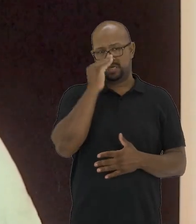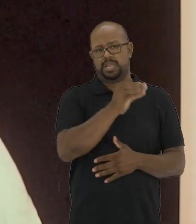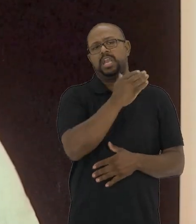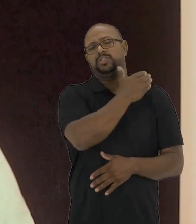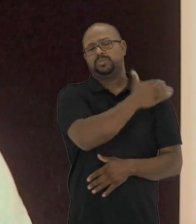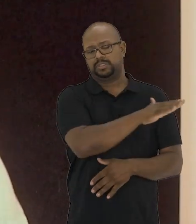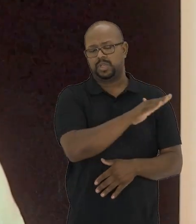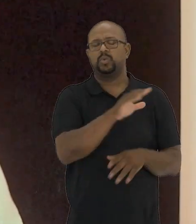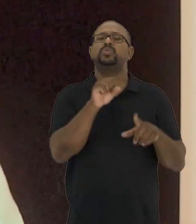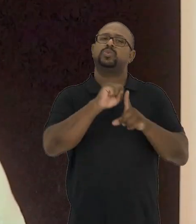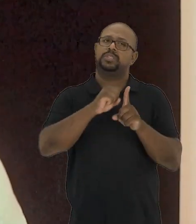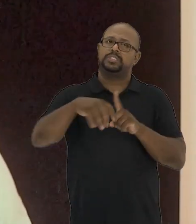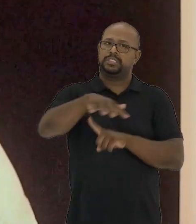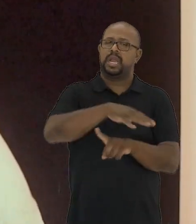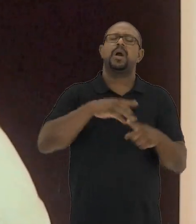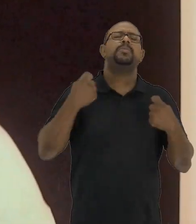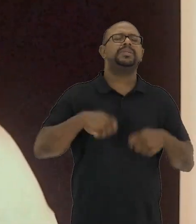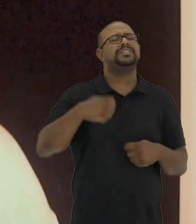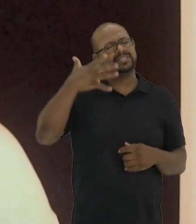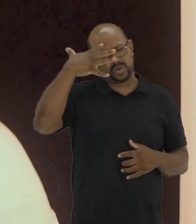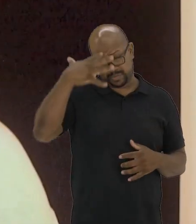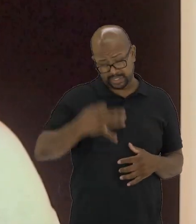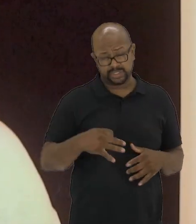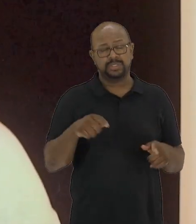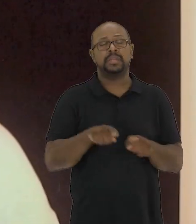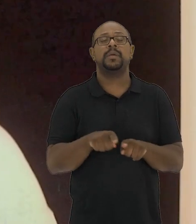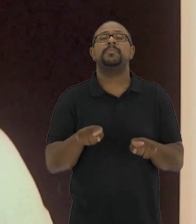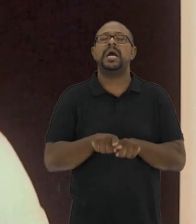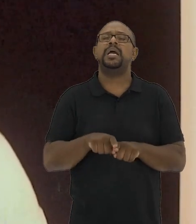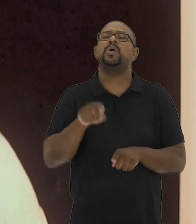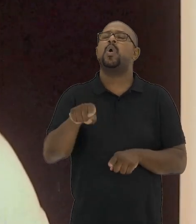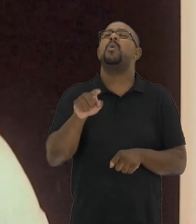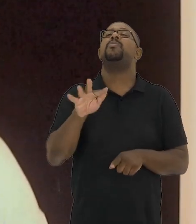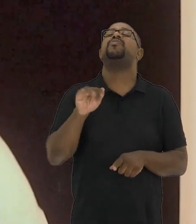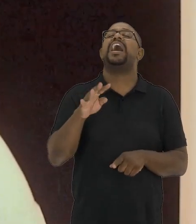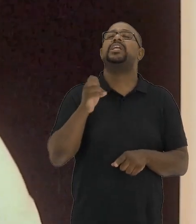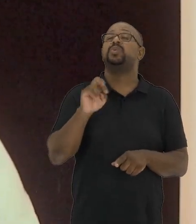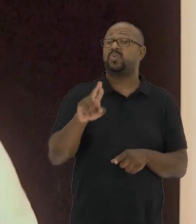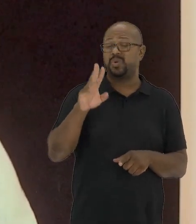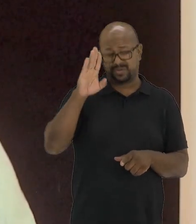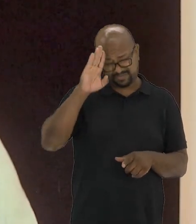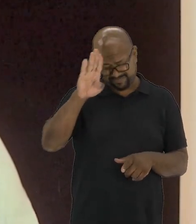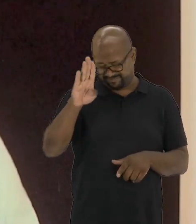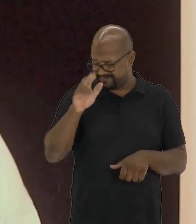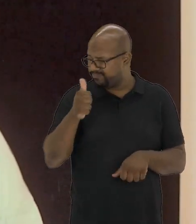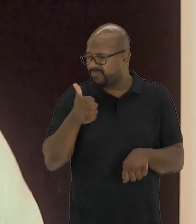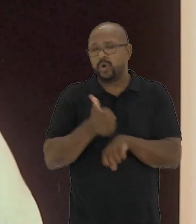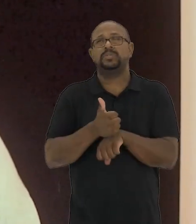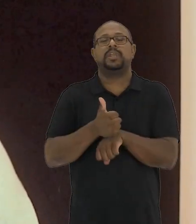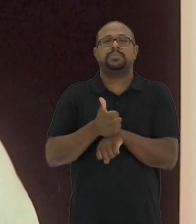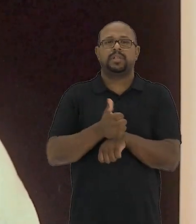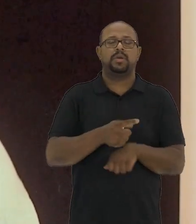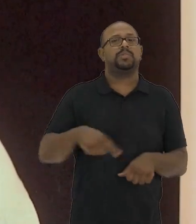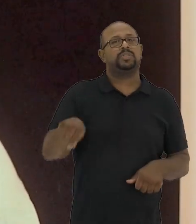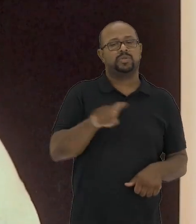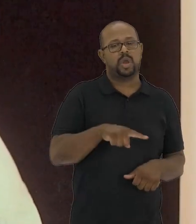processos de exclusão sociais precisam ser compreendidos também como fatores